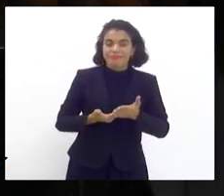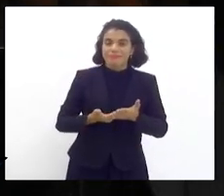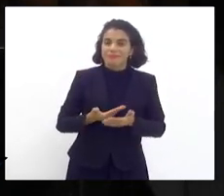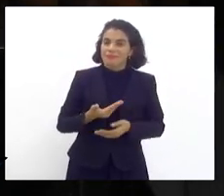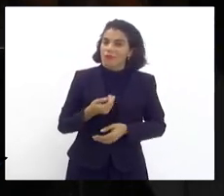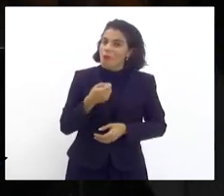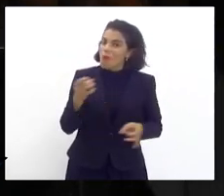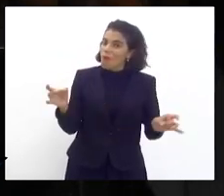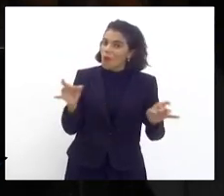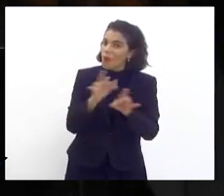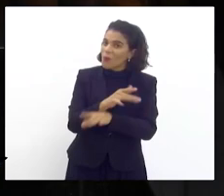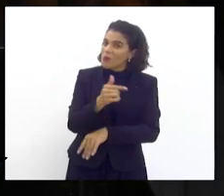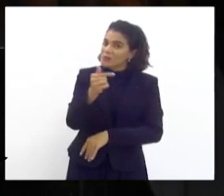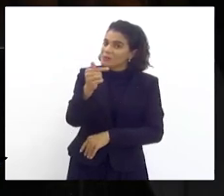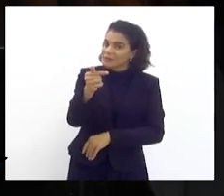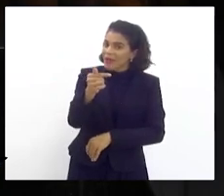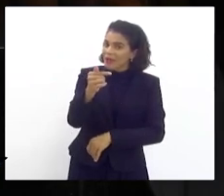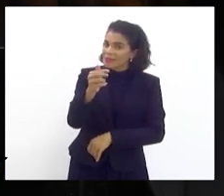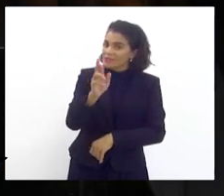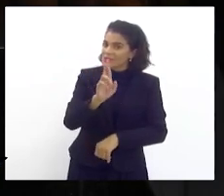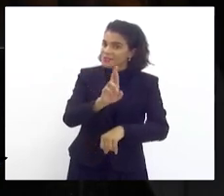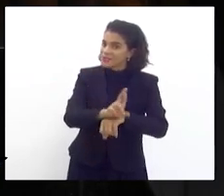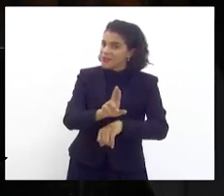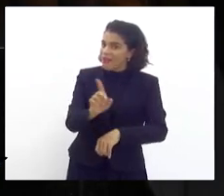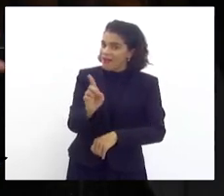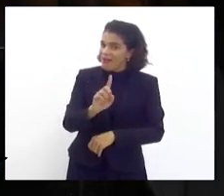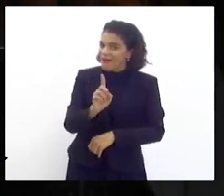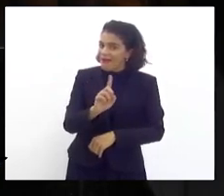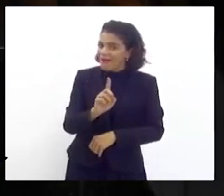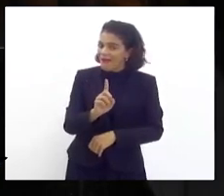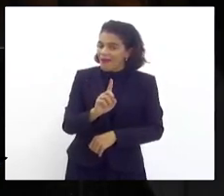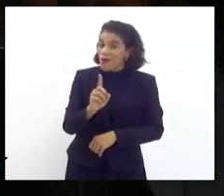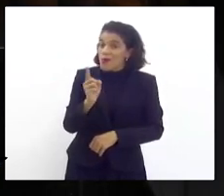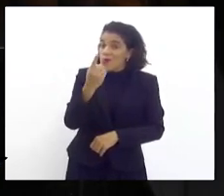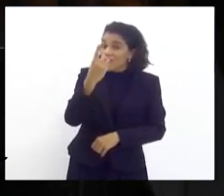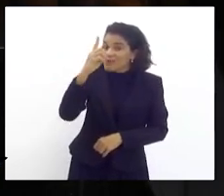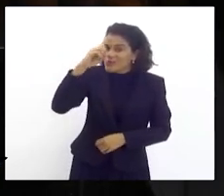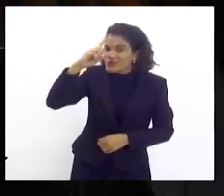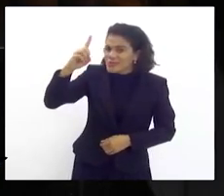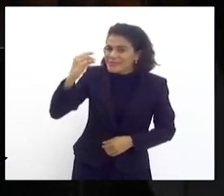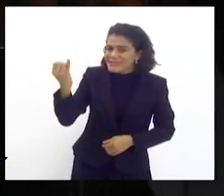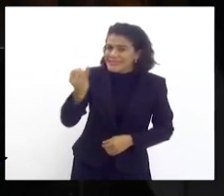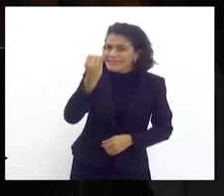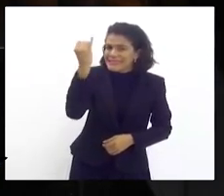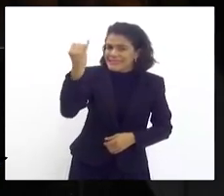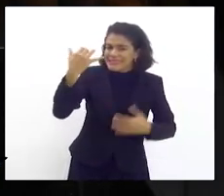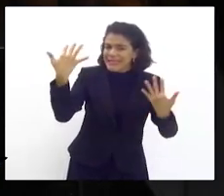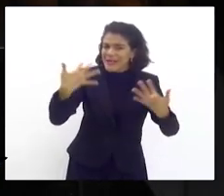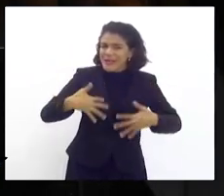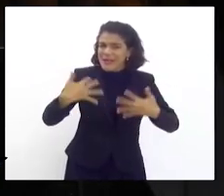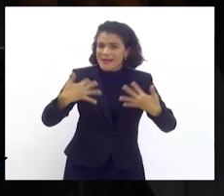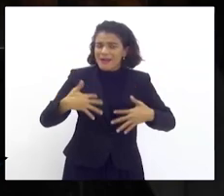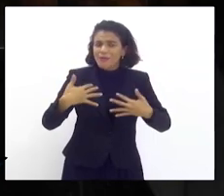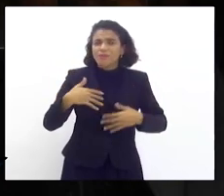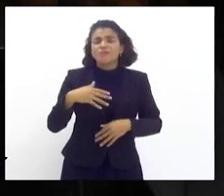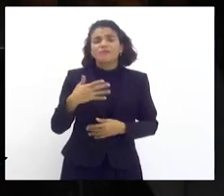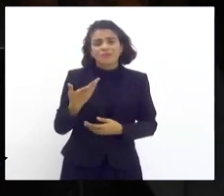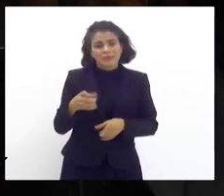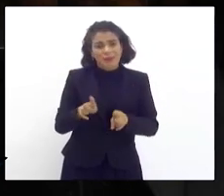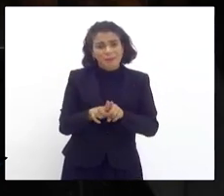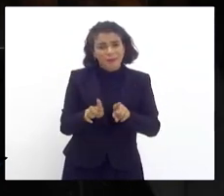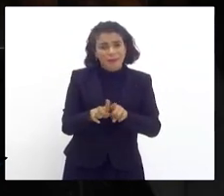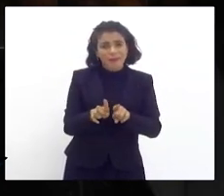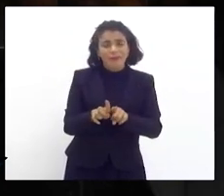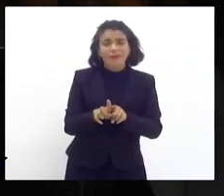não completou os sete titulares. Num dia de uma importância relevante. E se chamou também